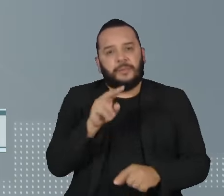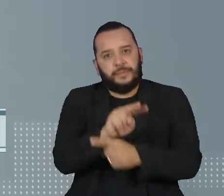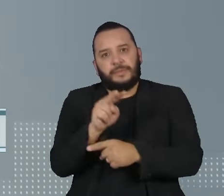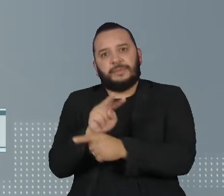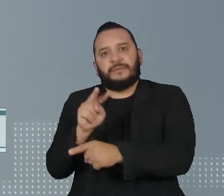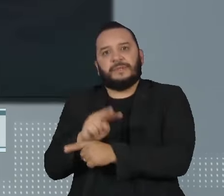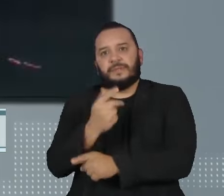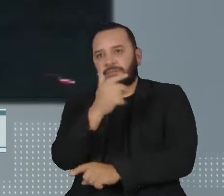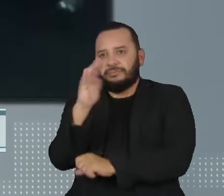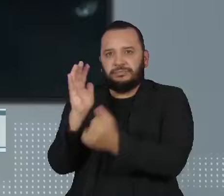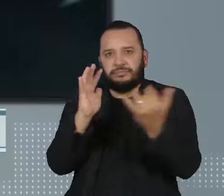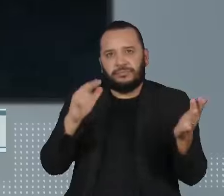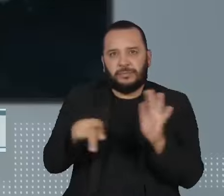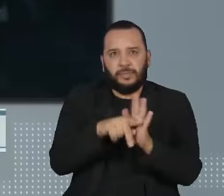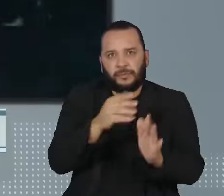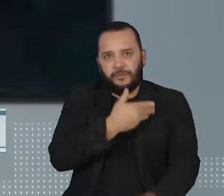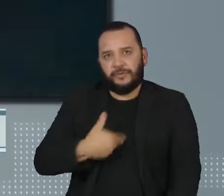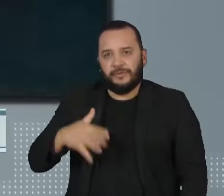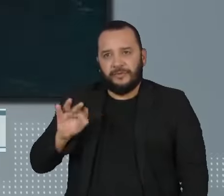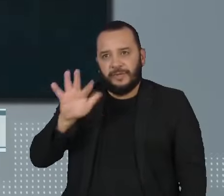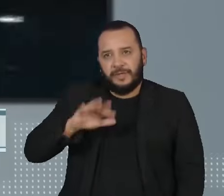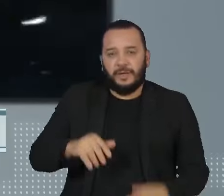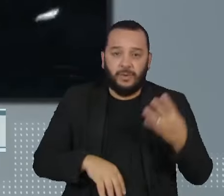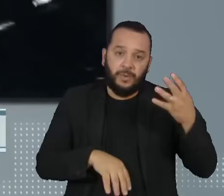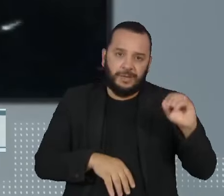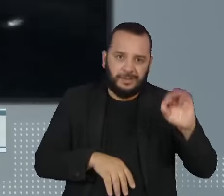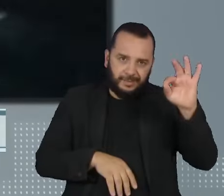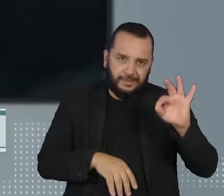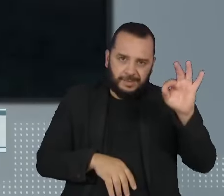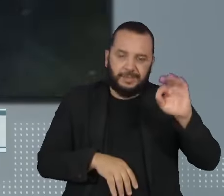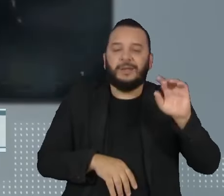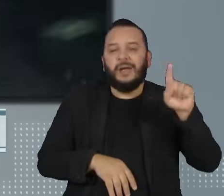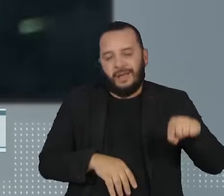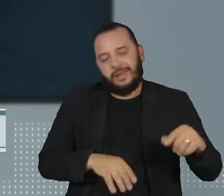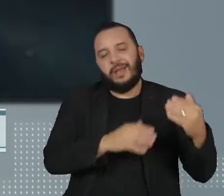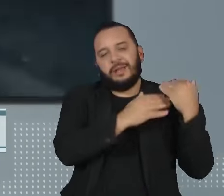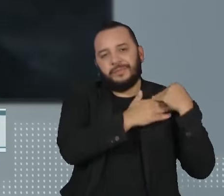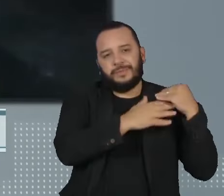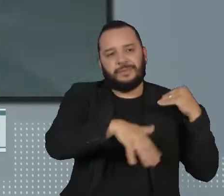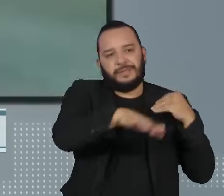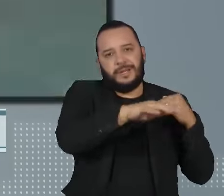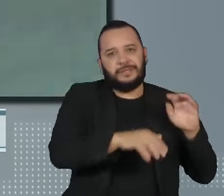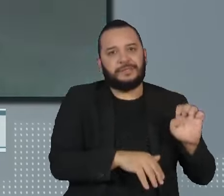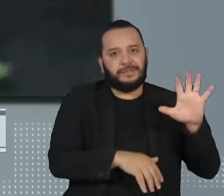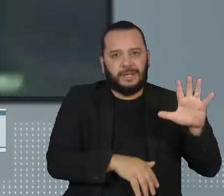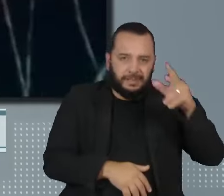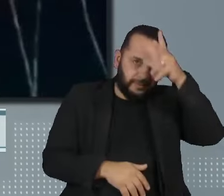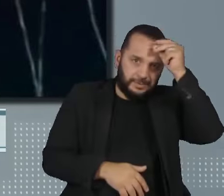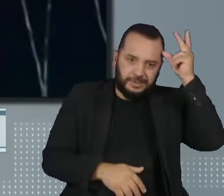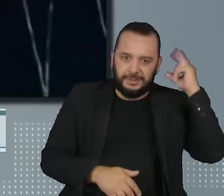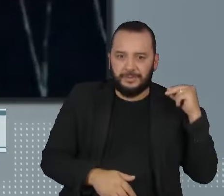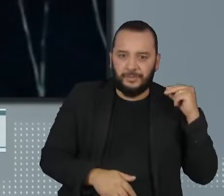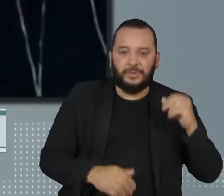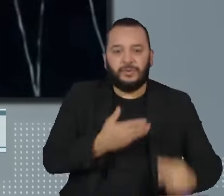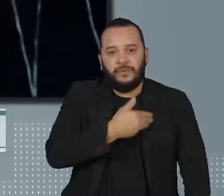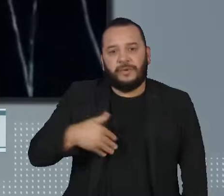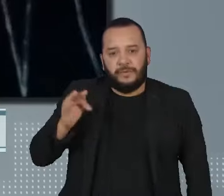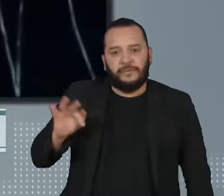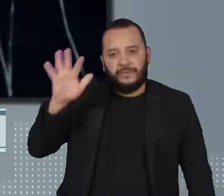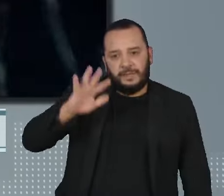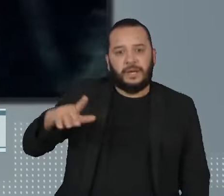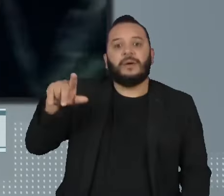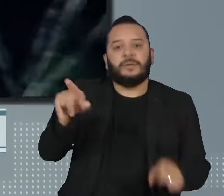conservação da União. Os outros 40% estão em áreas de responsabilidade de estados e municípios. O governo federal